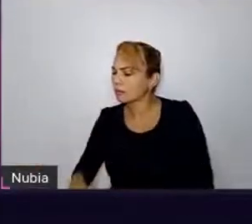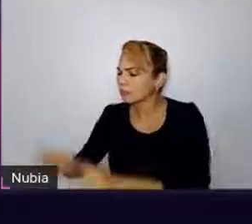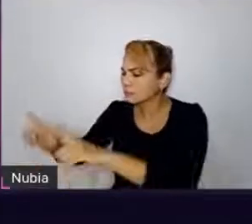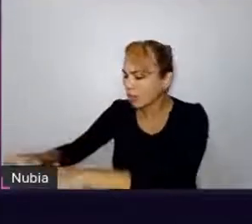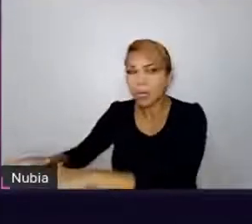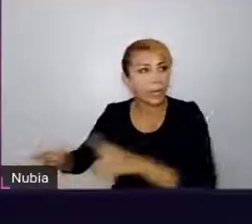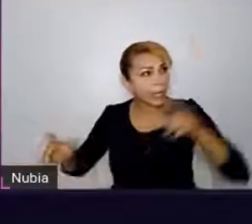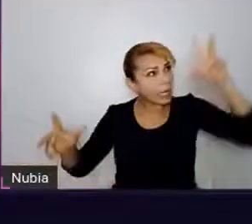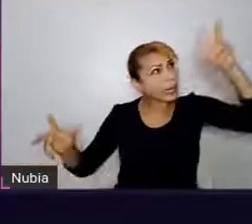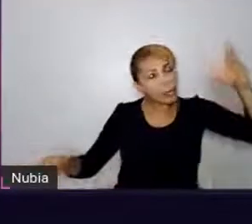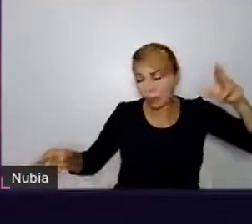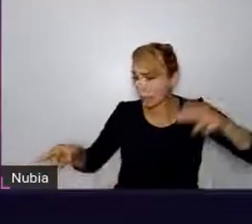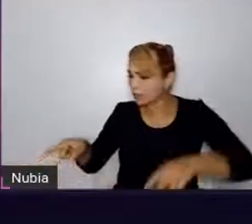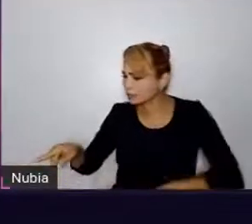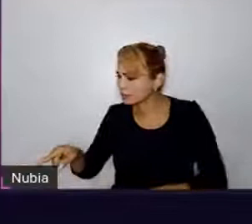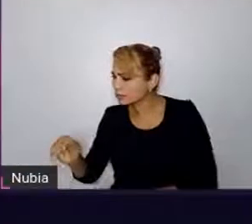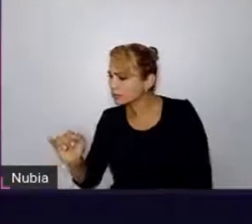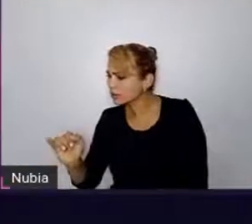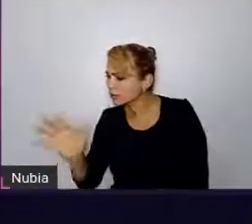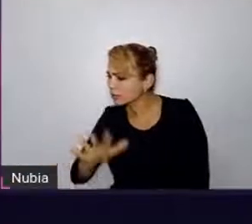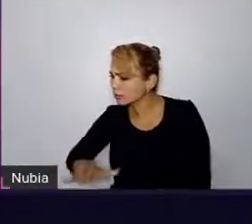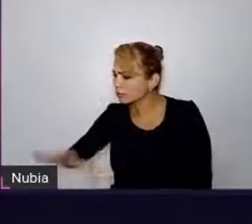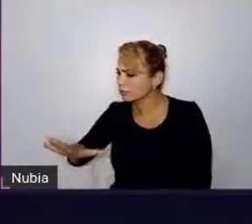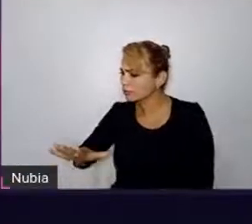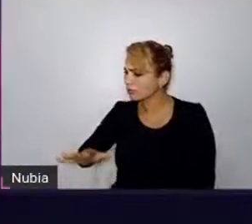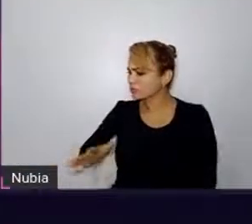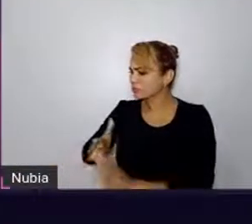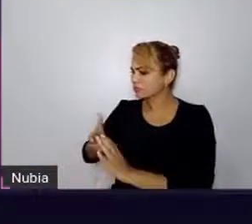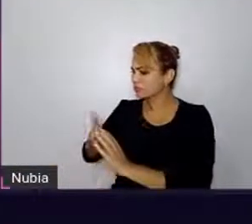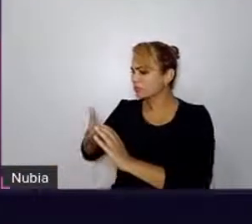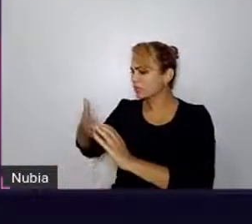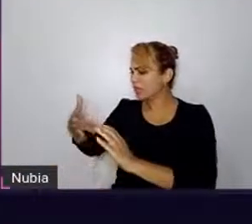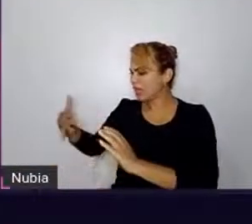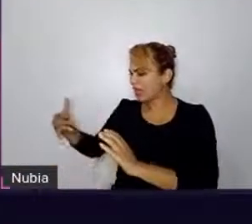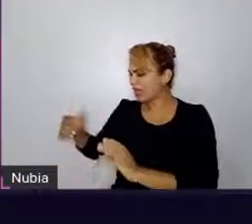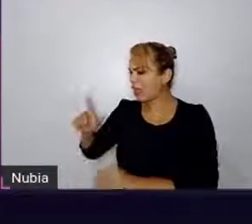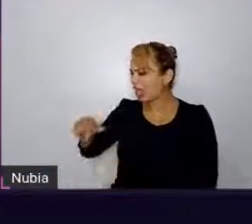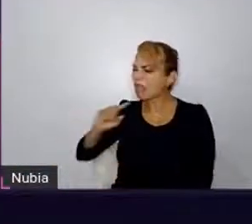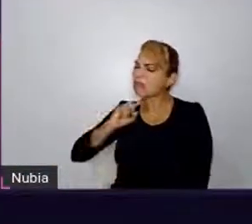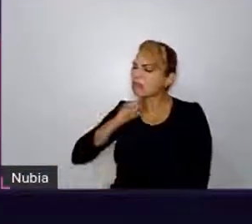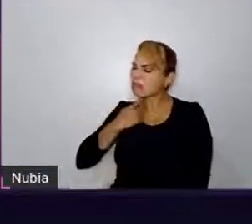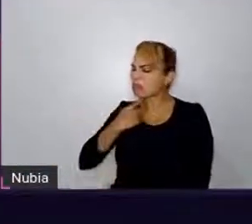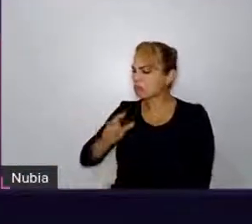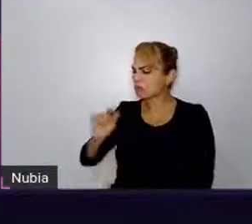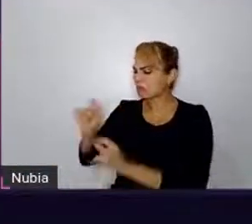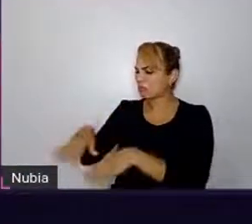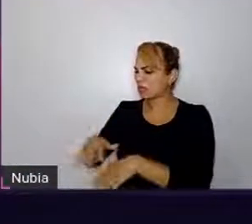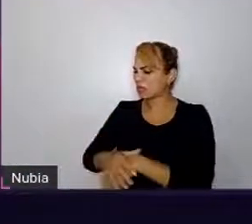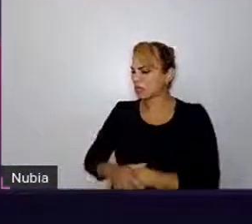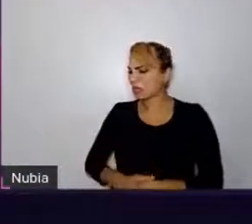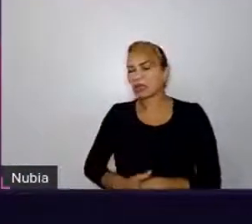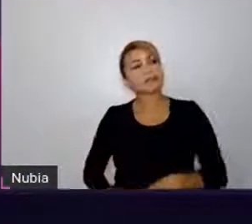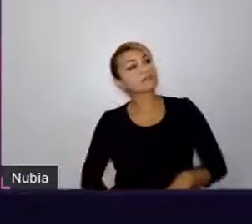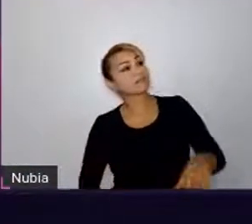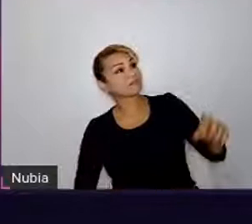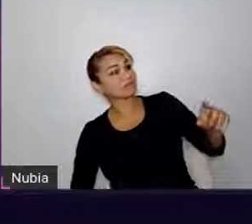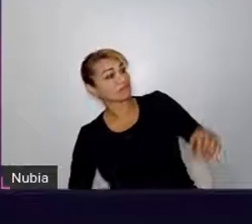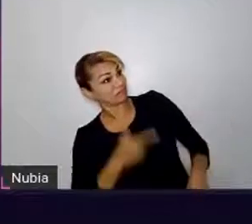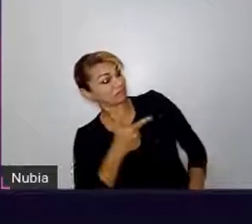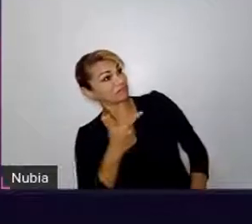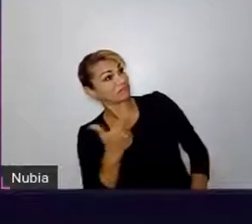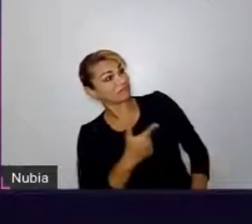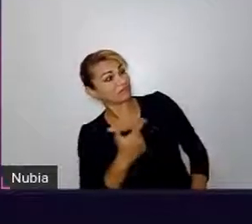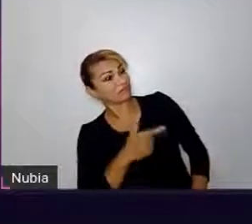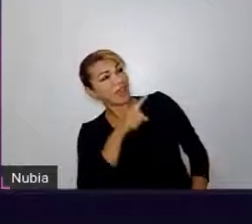aquele quadro. A primeira, você pode simplesmente achar que é lixo. A segunda, você pode pensar que, nossa, isso aqui é uma verdadeira peça de